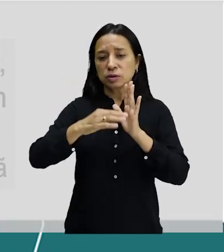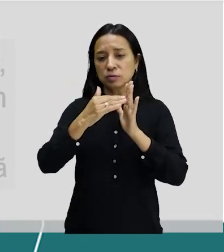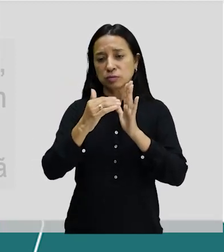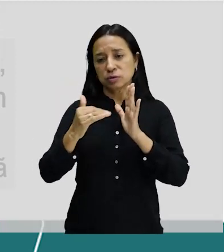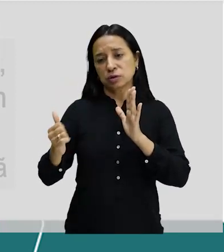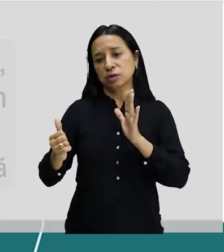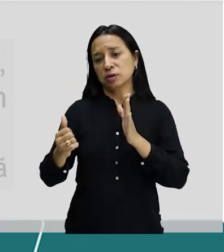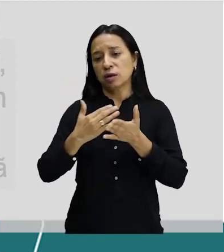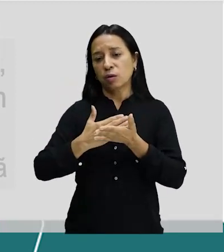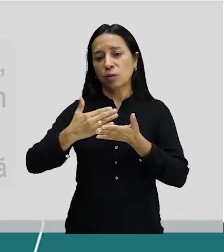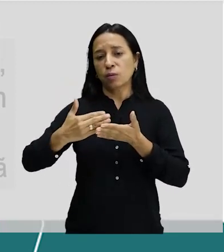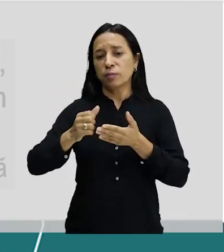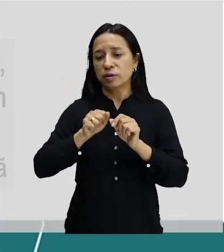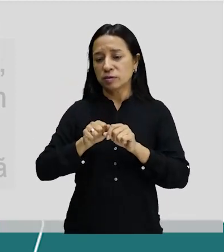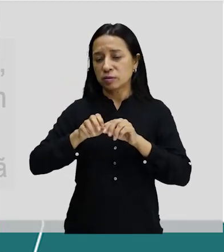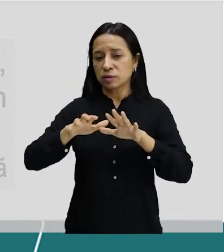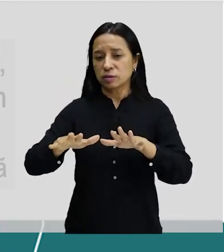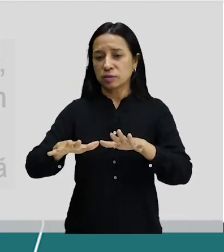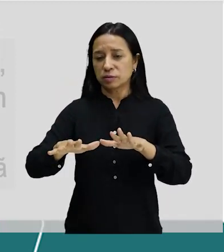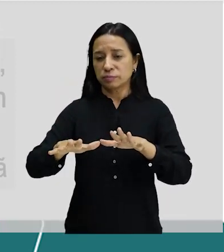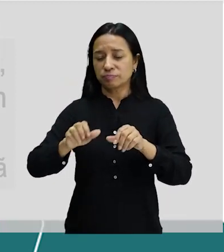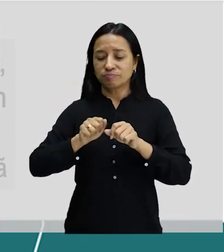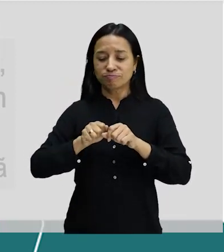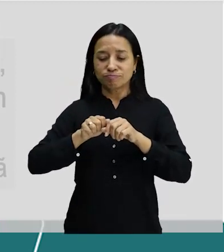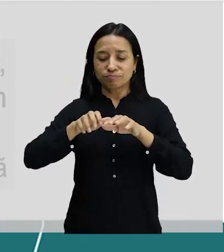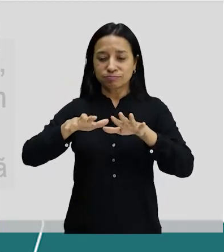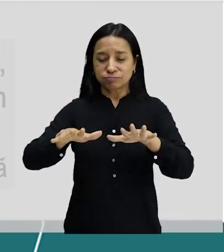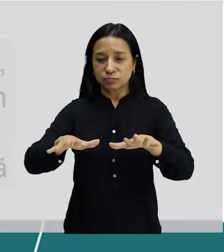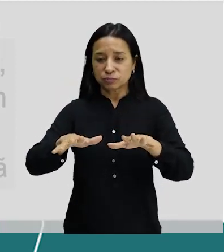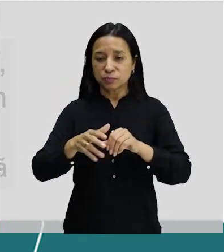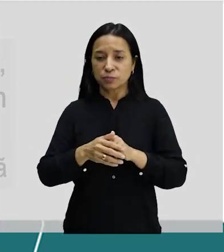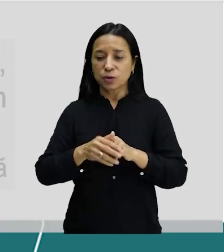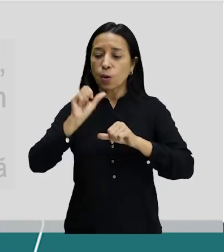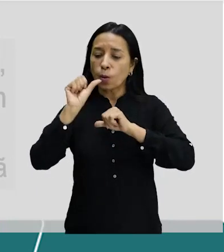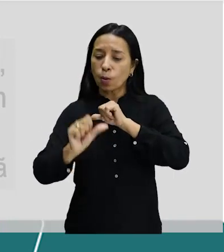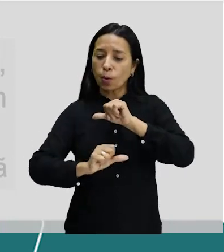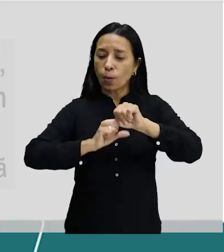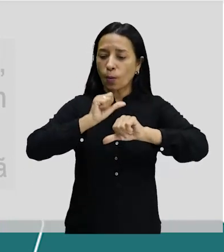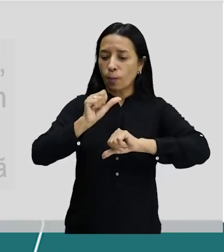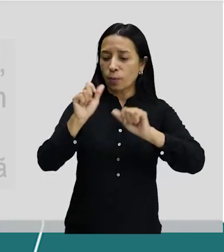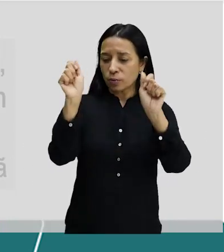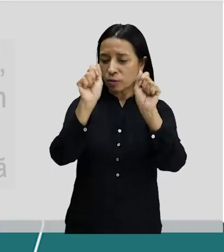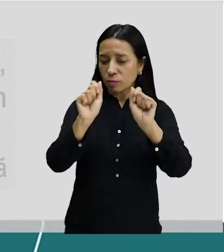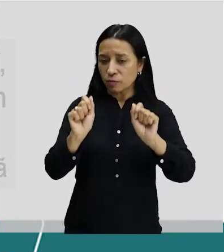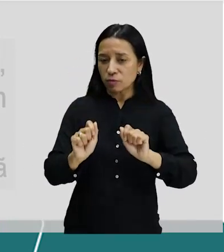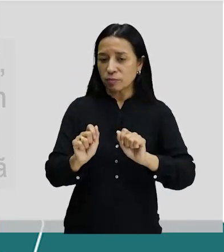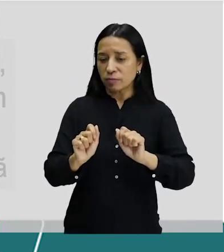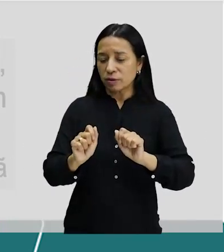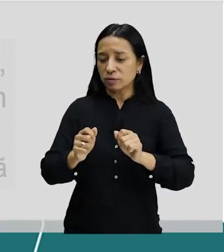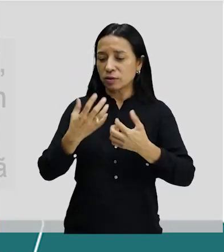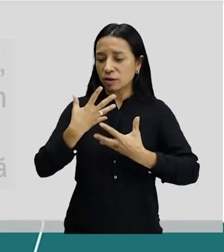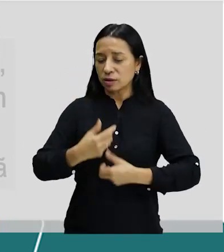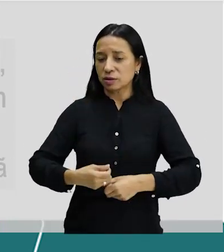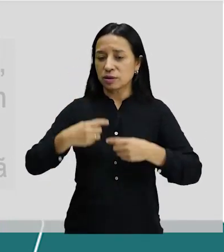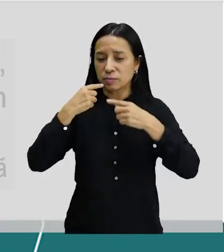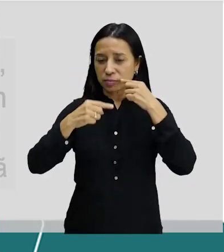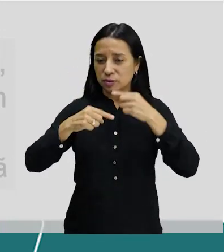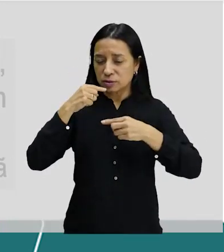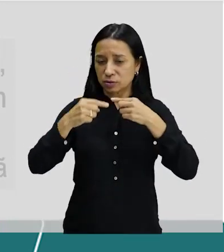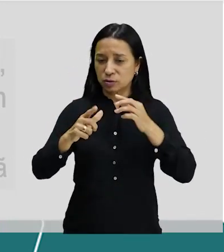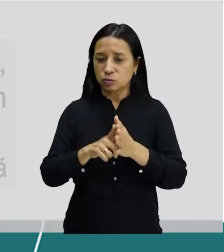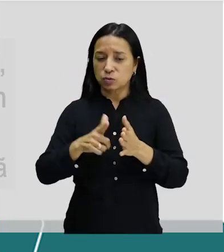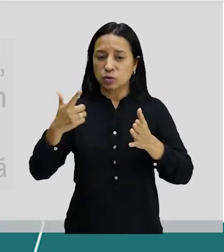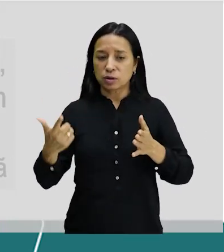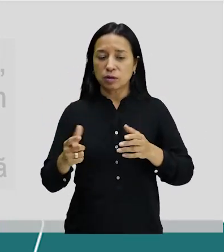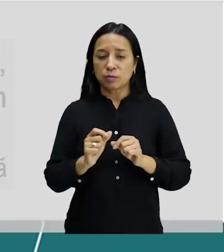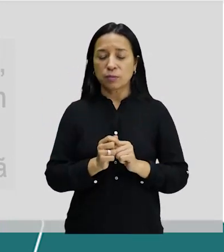vazar daquela caixinha acadêmica. Então, quando ele muda o formato da escultura, ele recebe críticas no jornal. O que